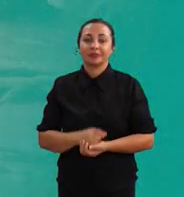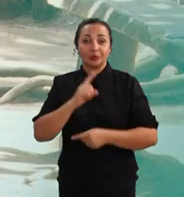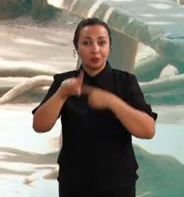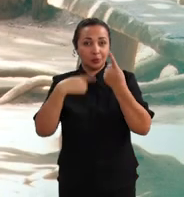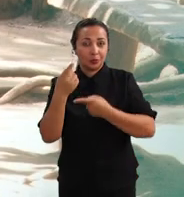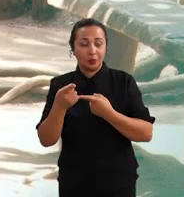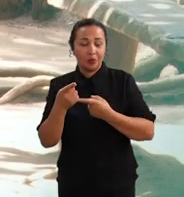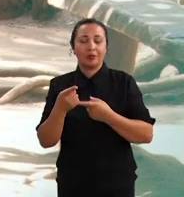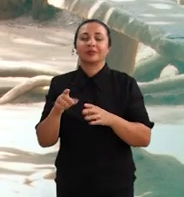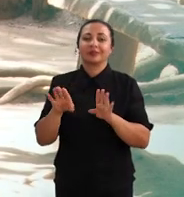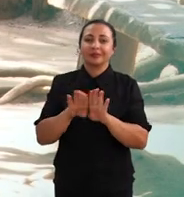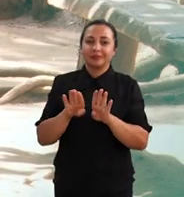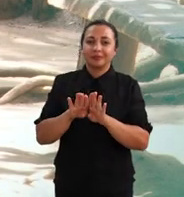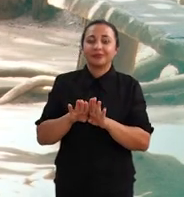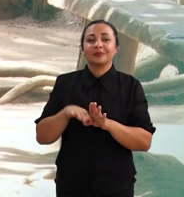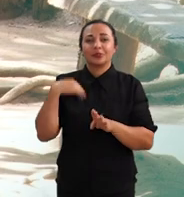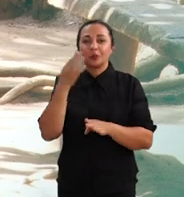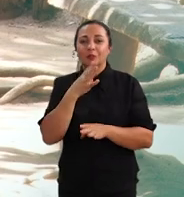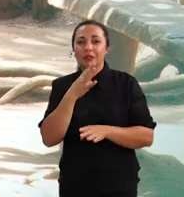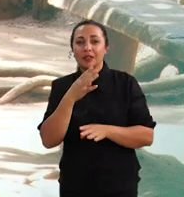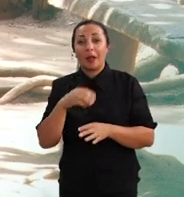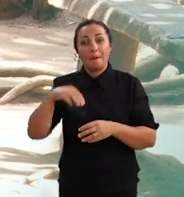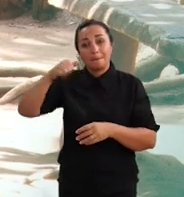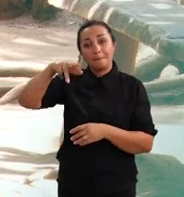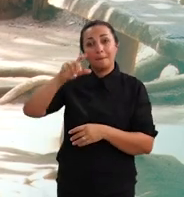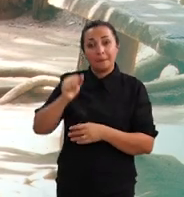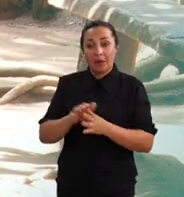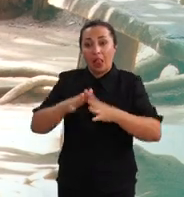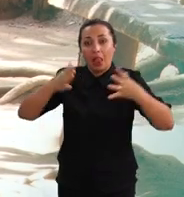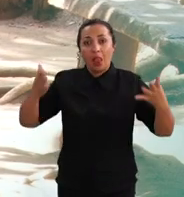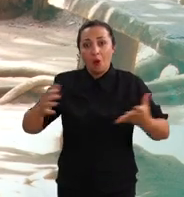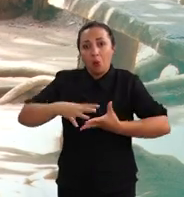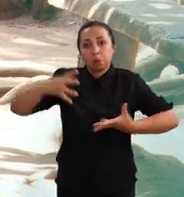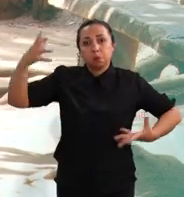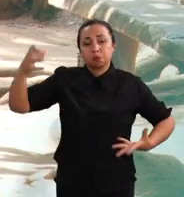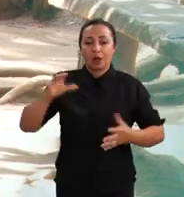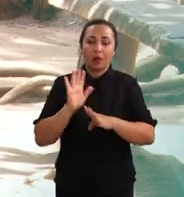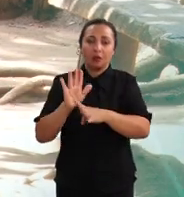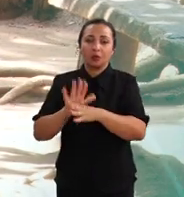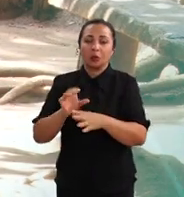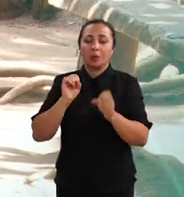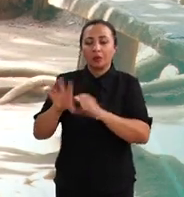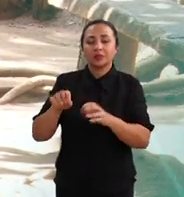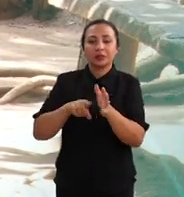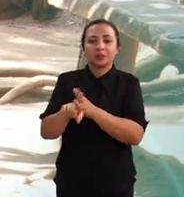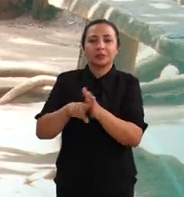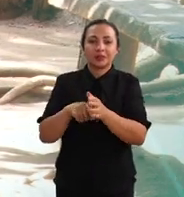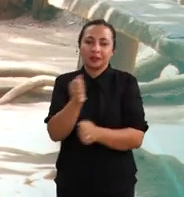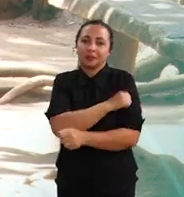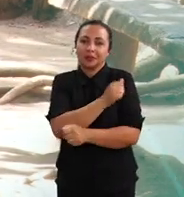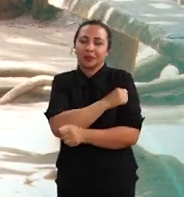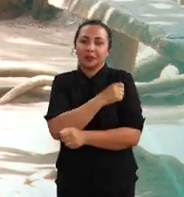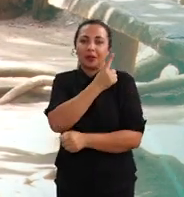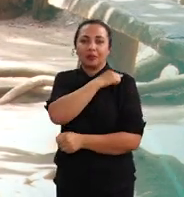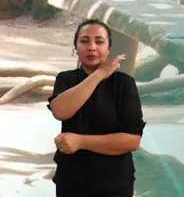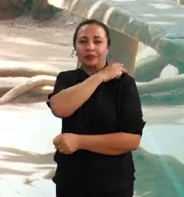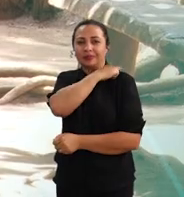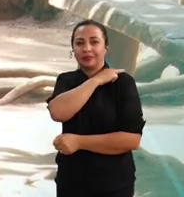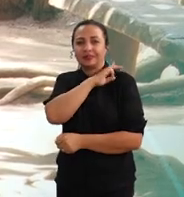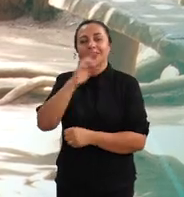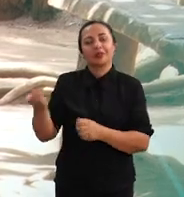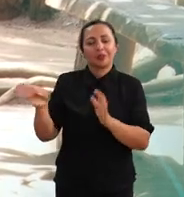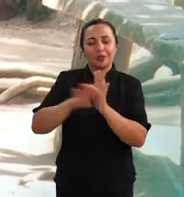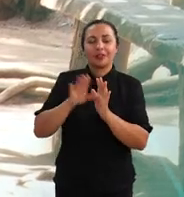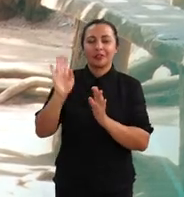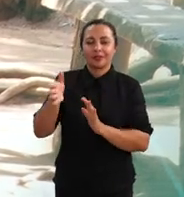No próximo bloco, a gente conhece a Maria Livrão e suas contribuições para o ensino da pesquisa para alunos do ensino fundamental.